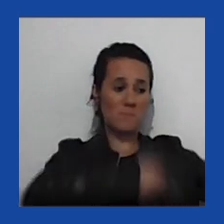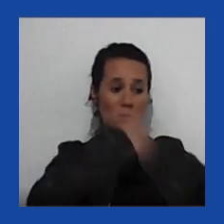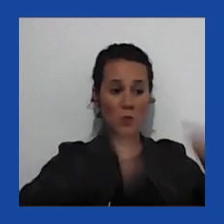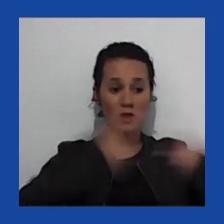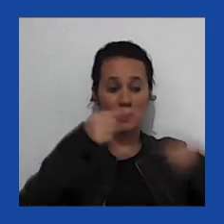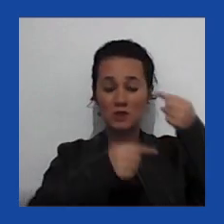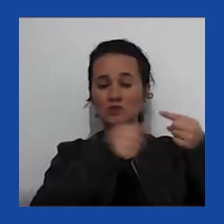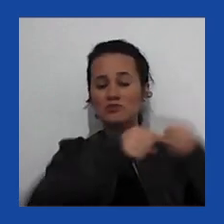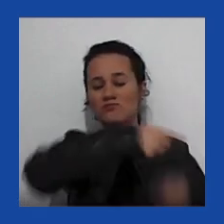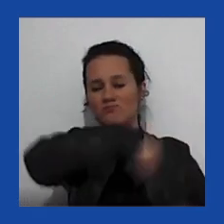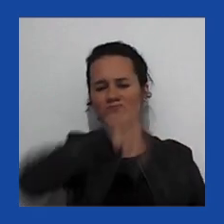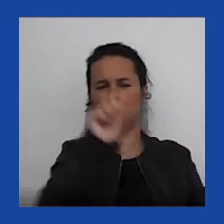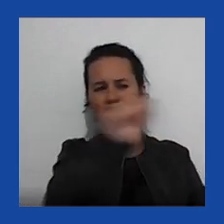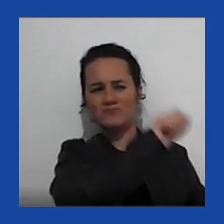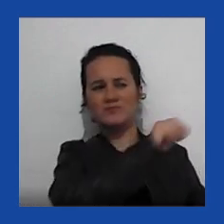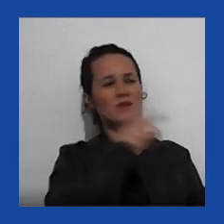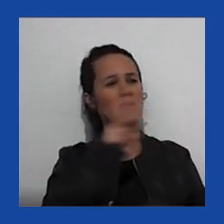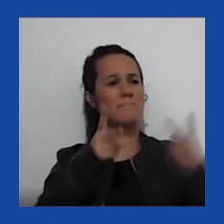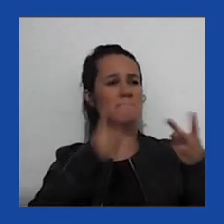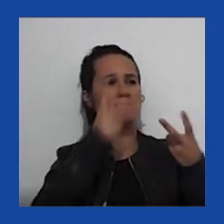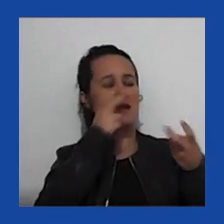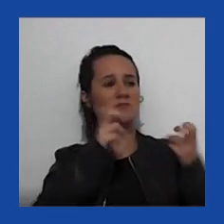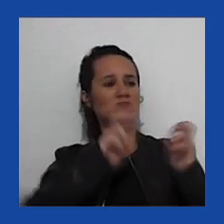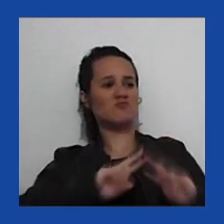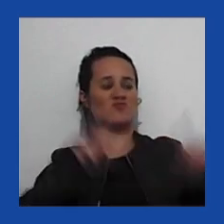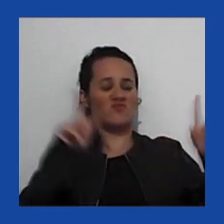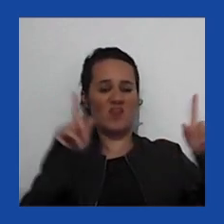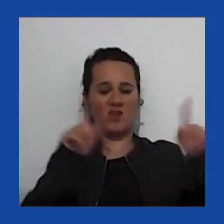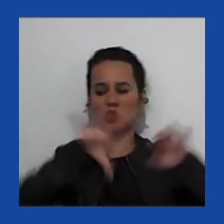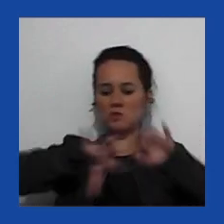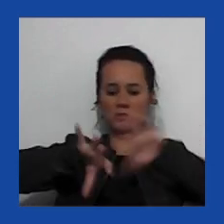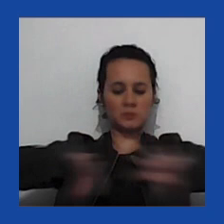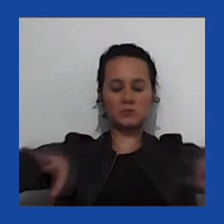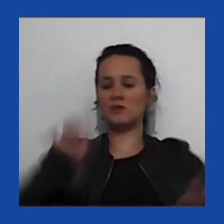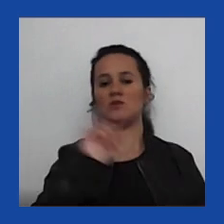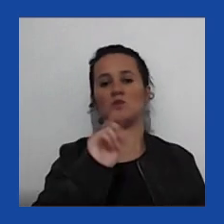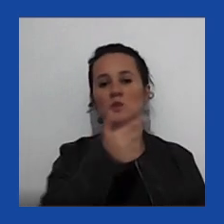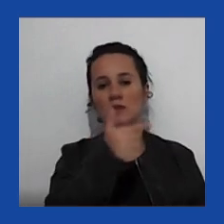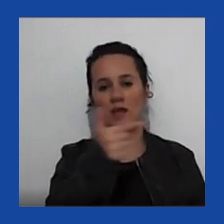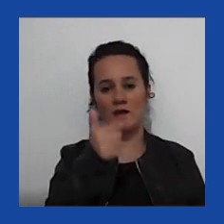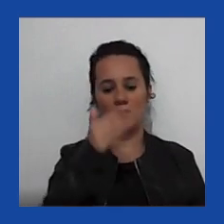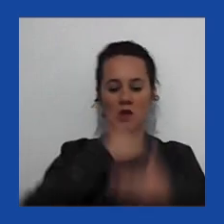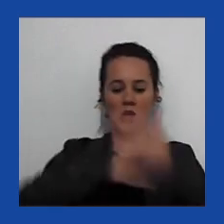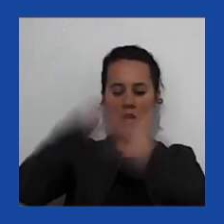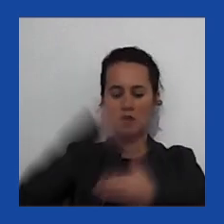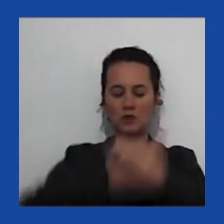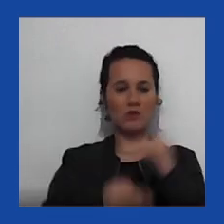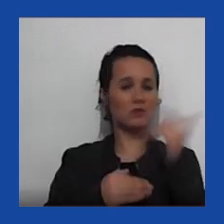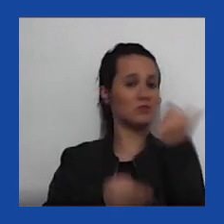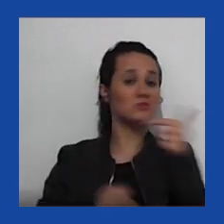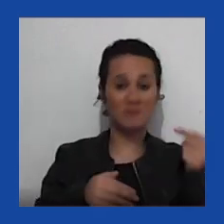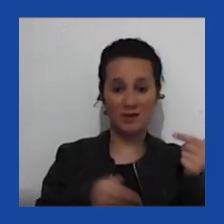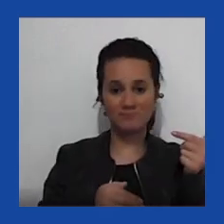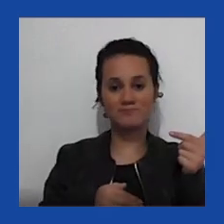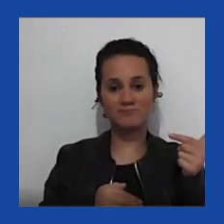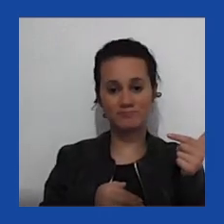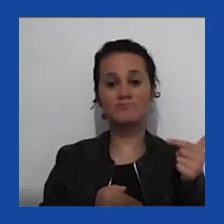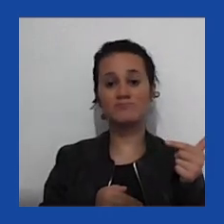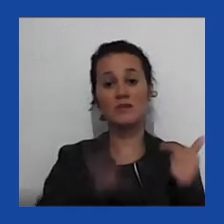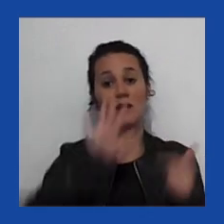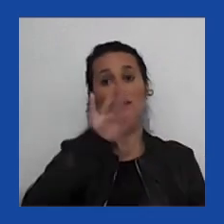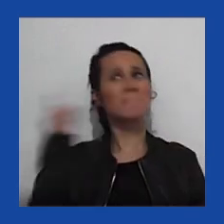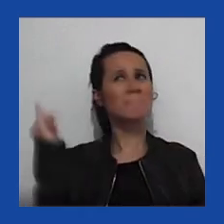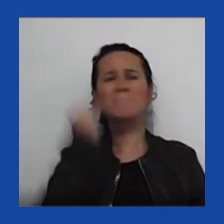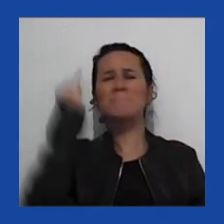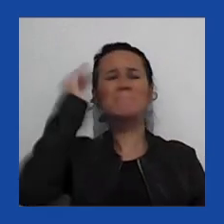diferença, divide a população e usa a retórica populista. Eu acho que talvez mais importante do